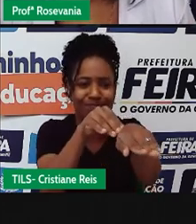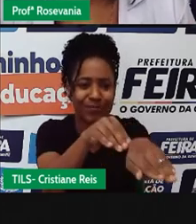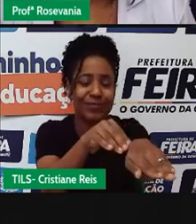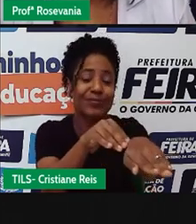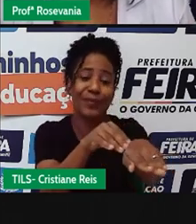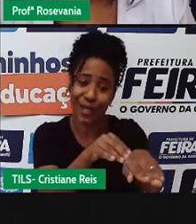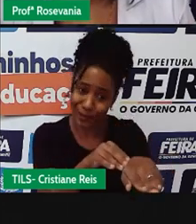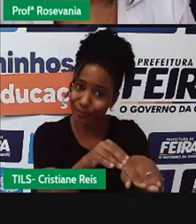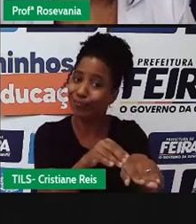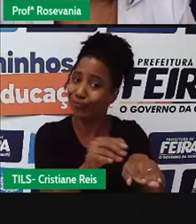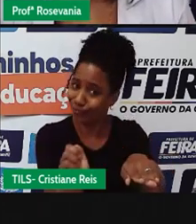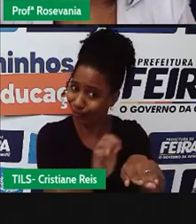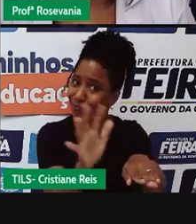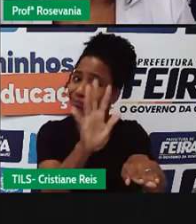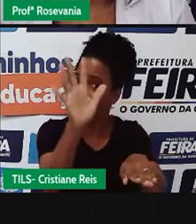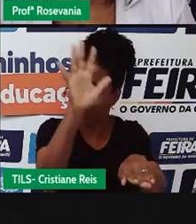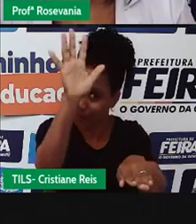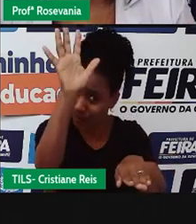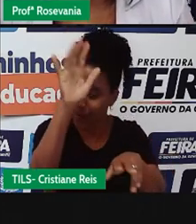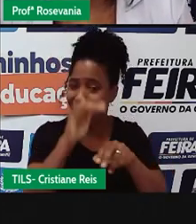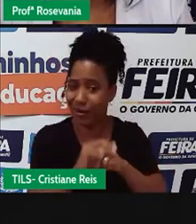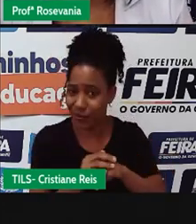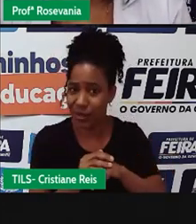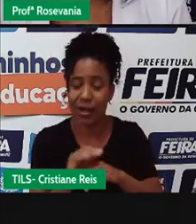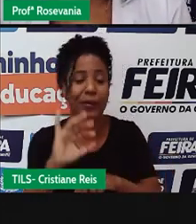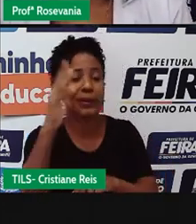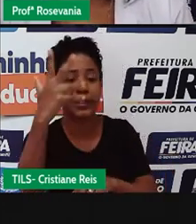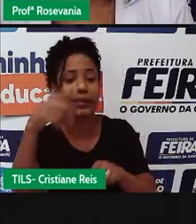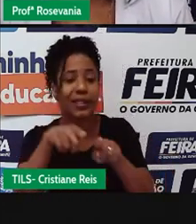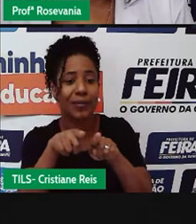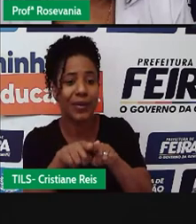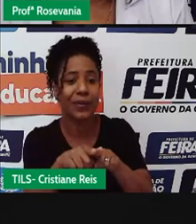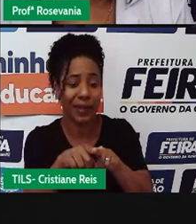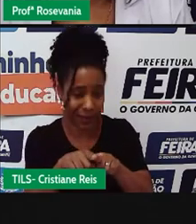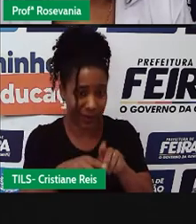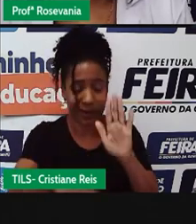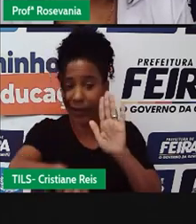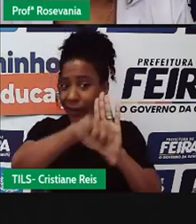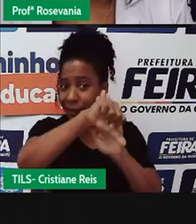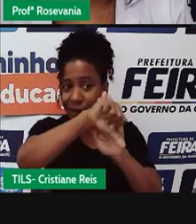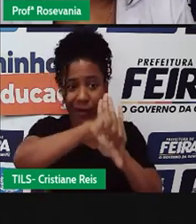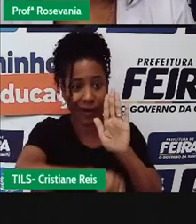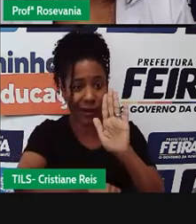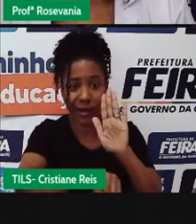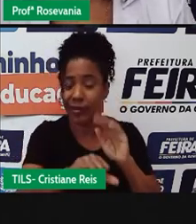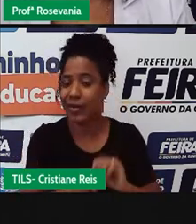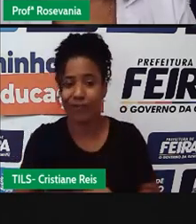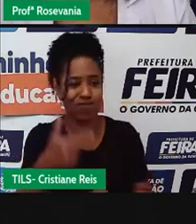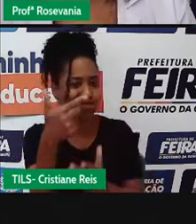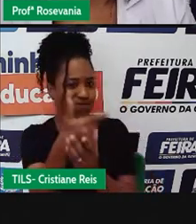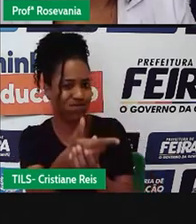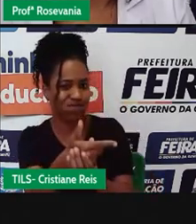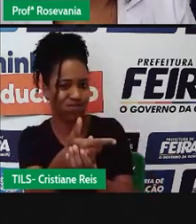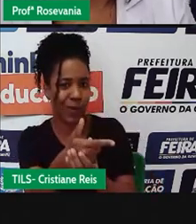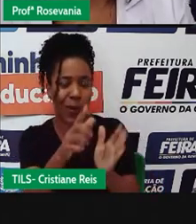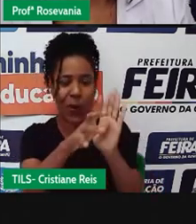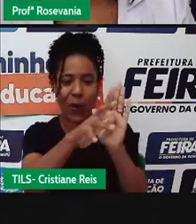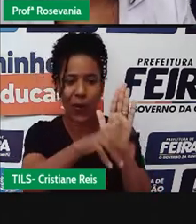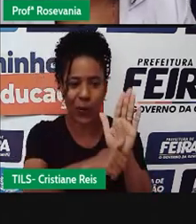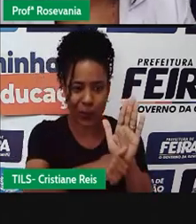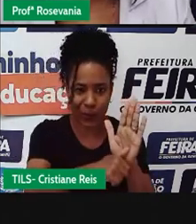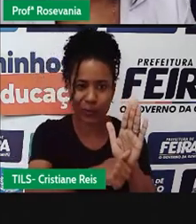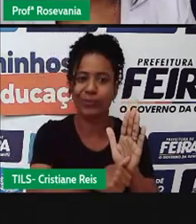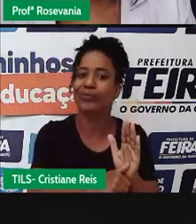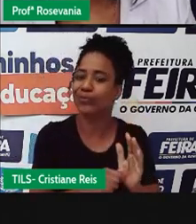da criminalidade, e tem muito roubo de cargas. E aí, tem os carros, né, no caso, os ônibus, que são transportes